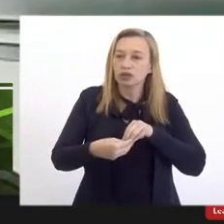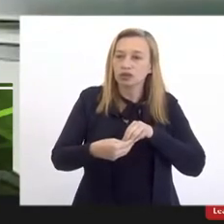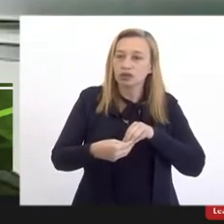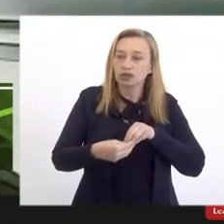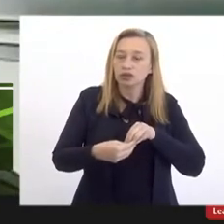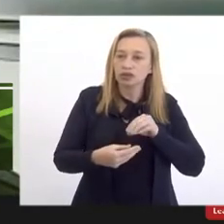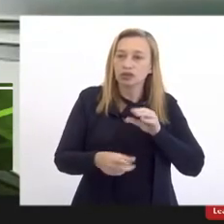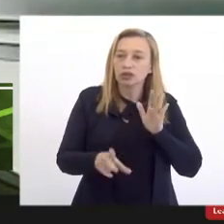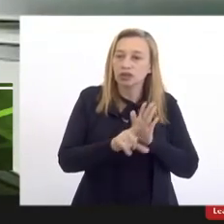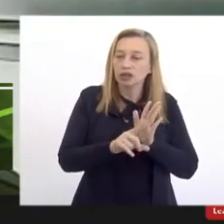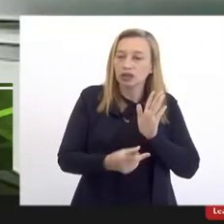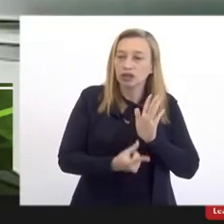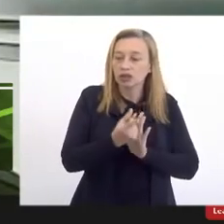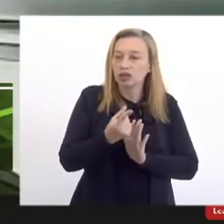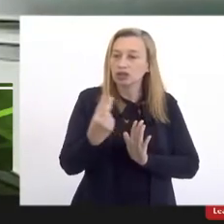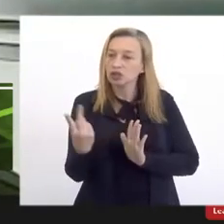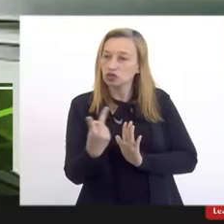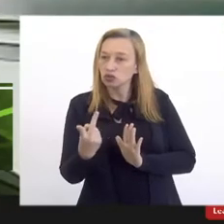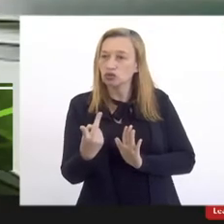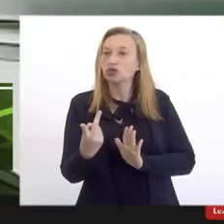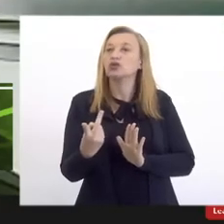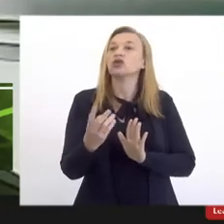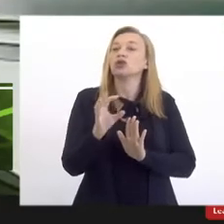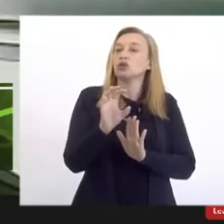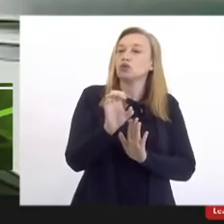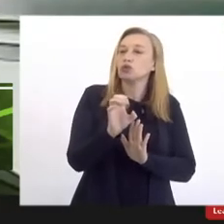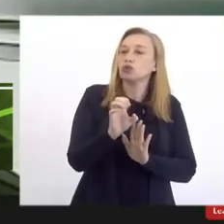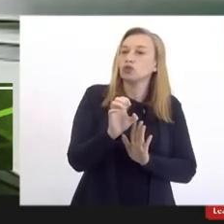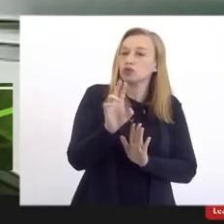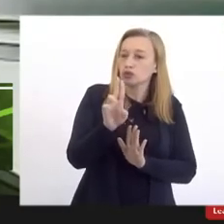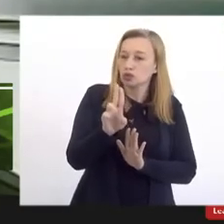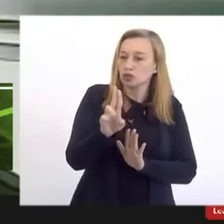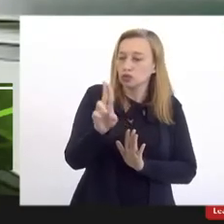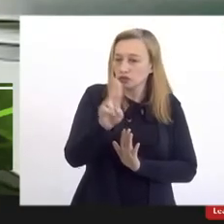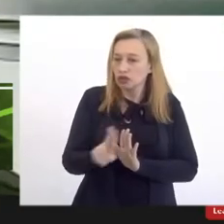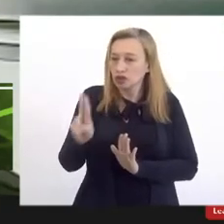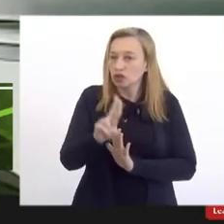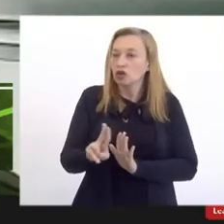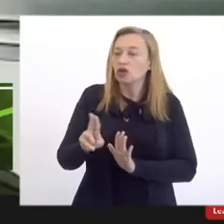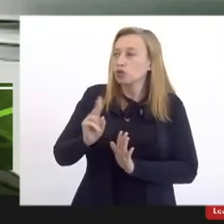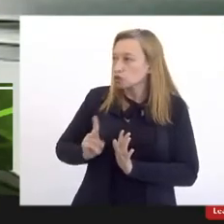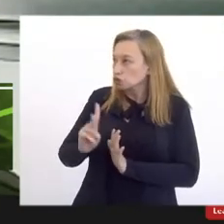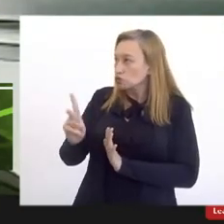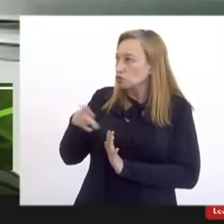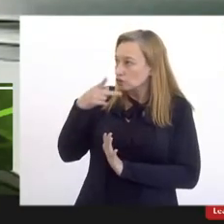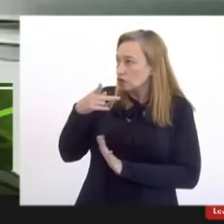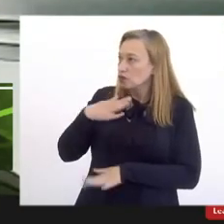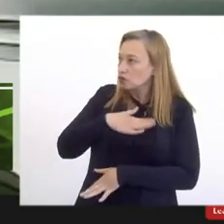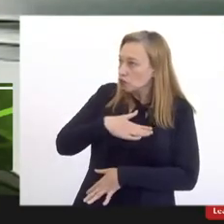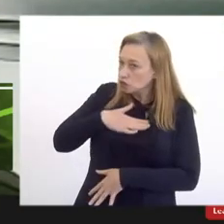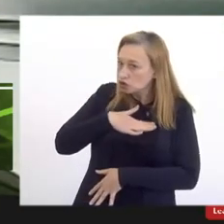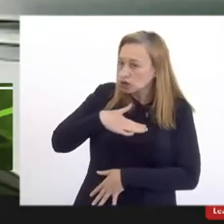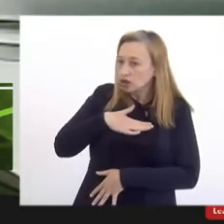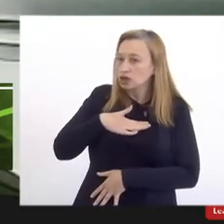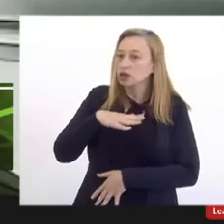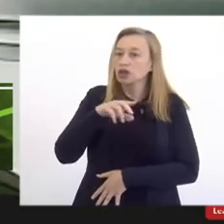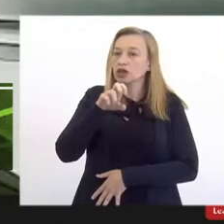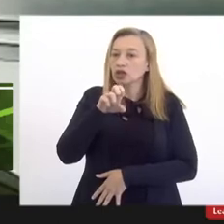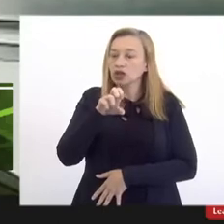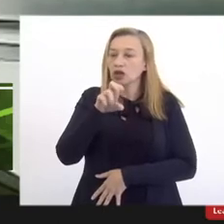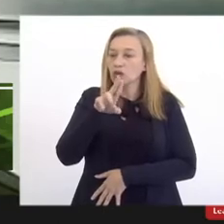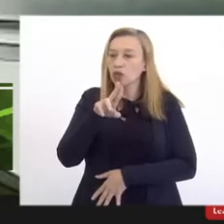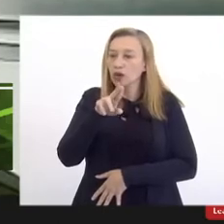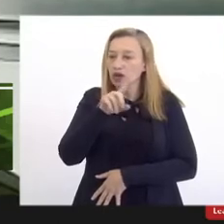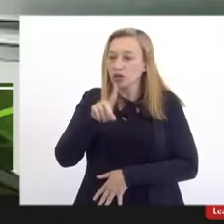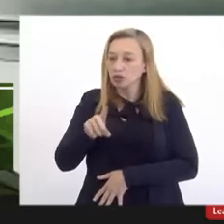universidades, mas continuo a afirmar. Eu gostaria muito, muito, que o êxodo continuasse